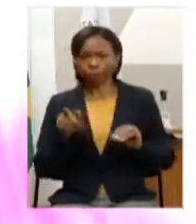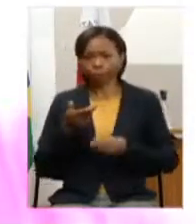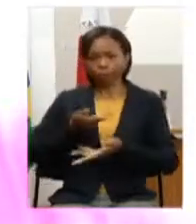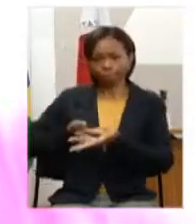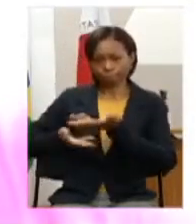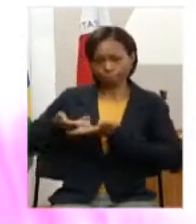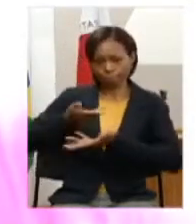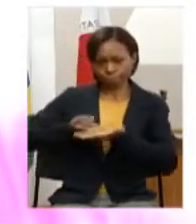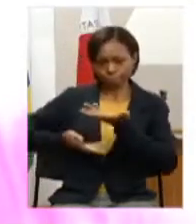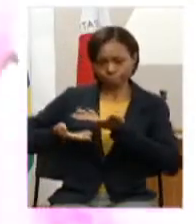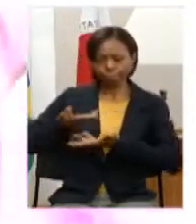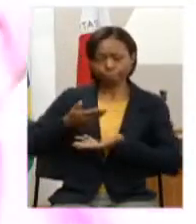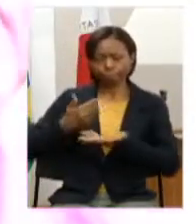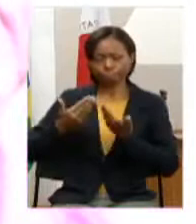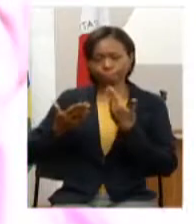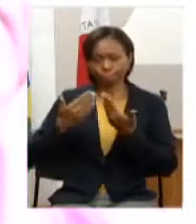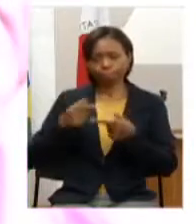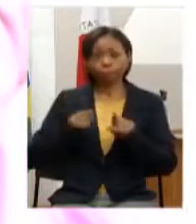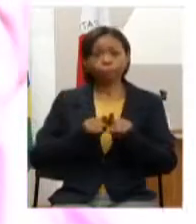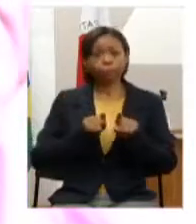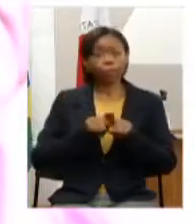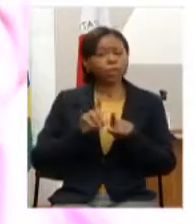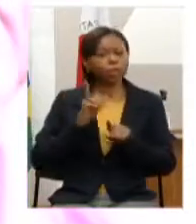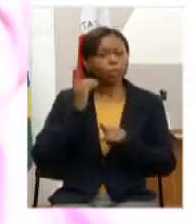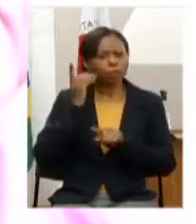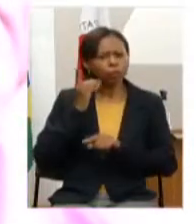diálogo e também o doutor Gerardo